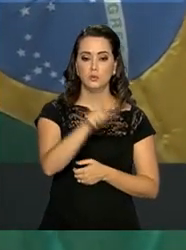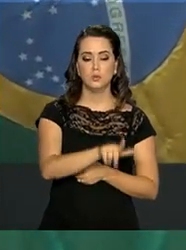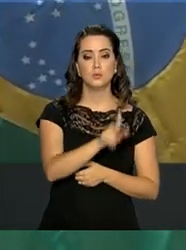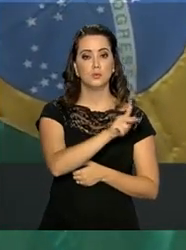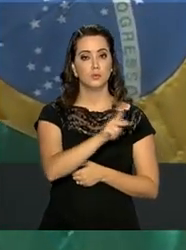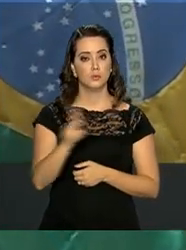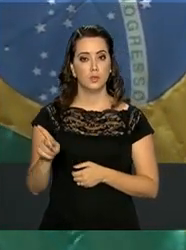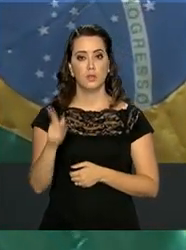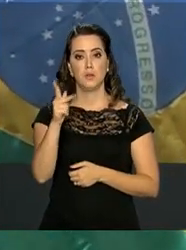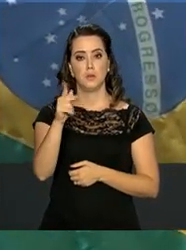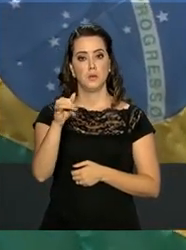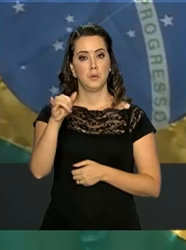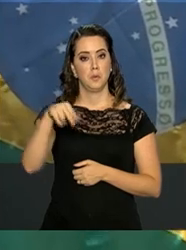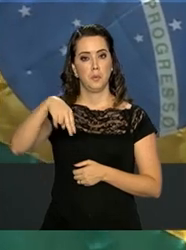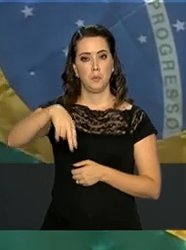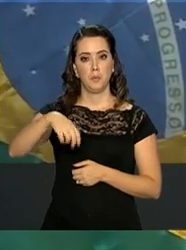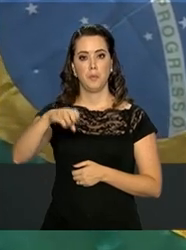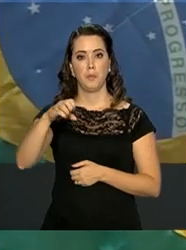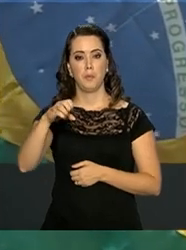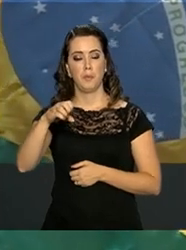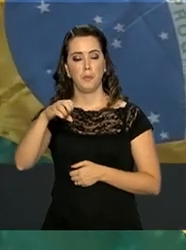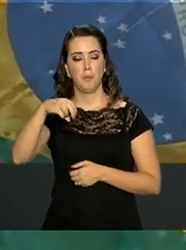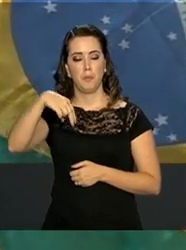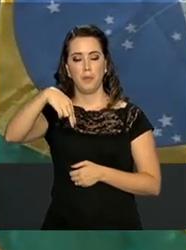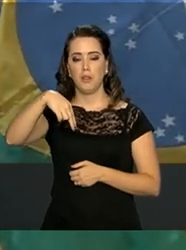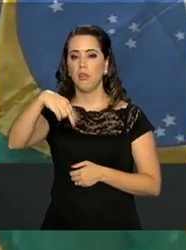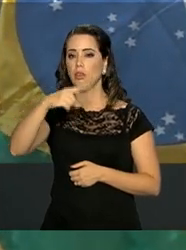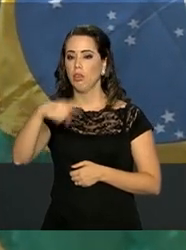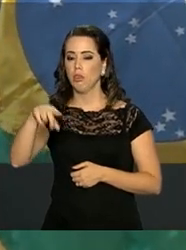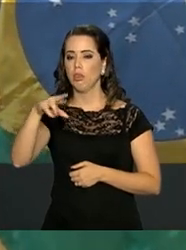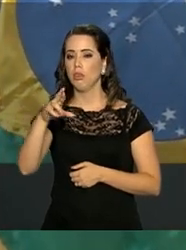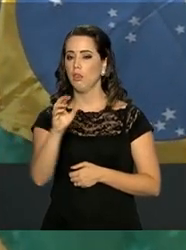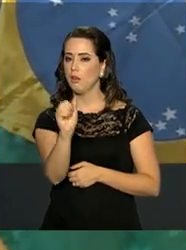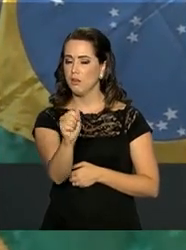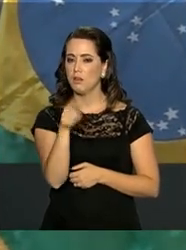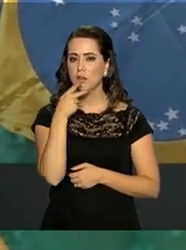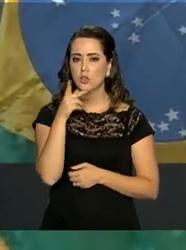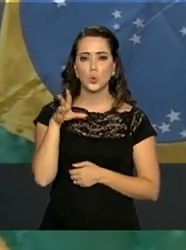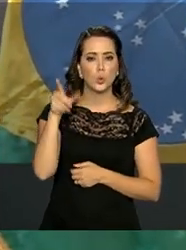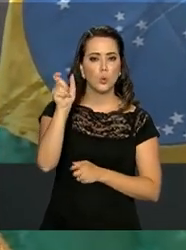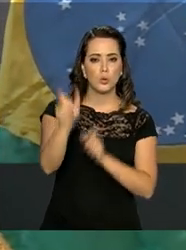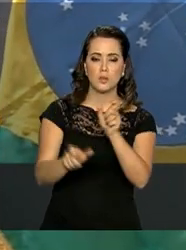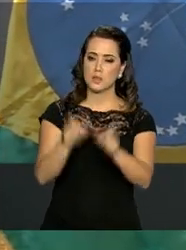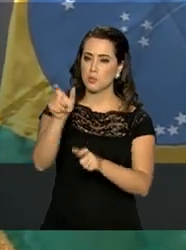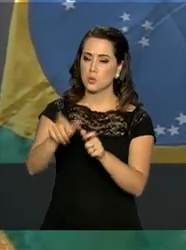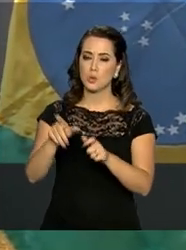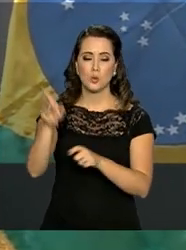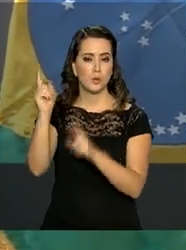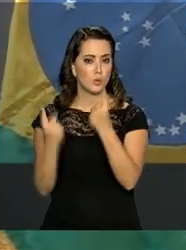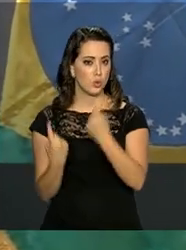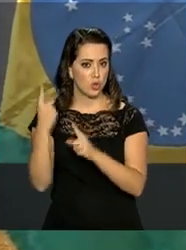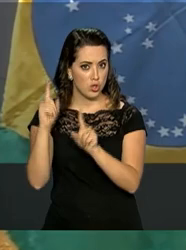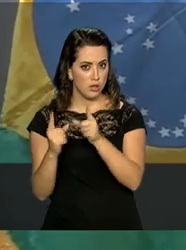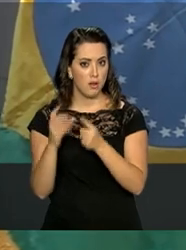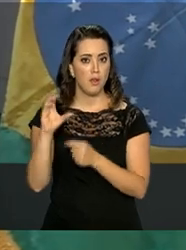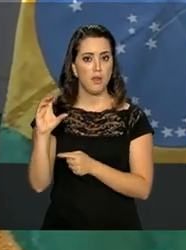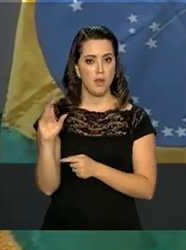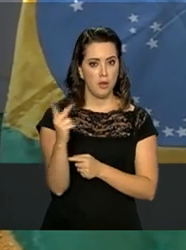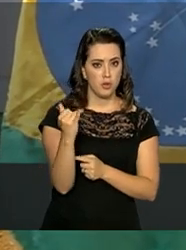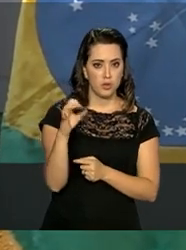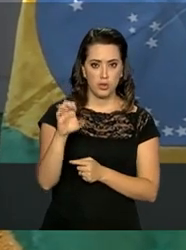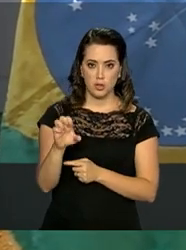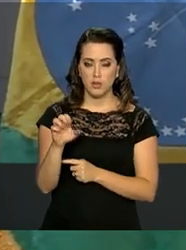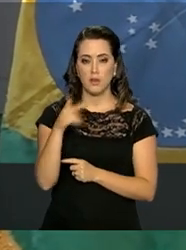vez, ao presidente Pinheira e a todos os chilenos. Eu já disse que tive a oportunidade